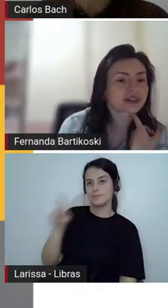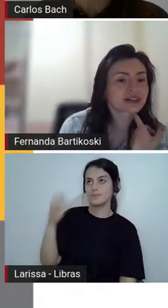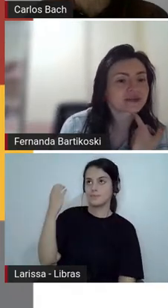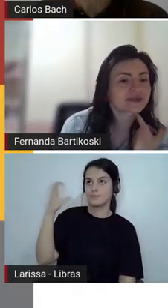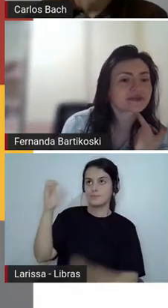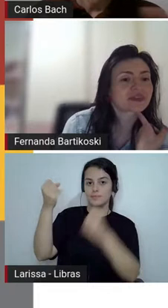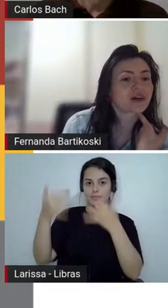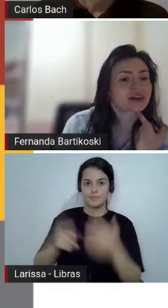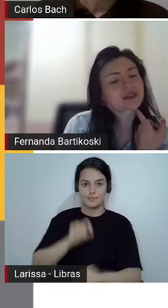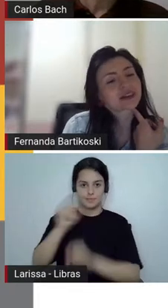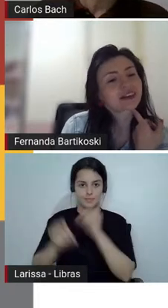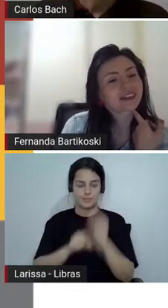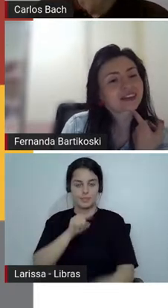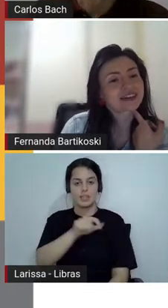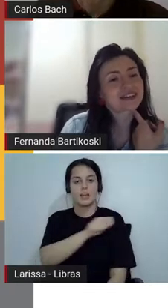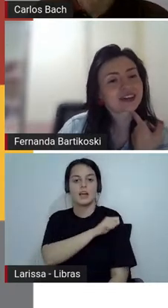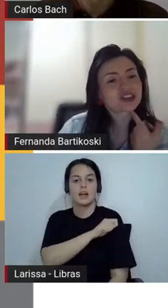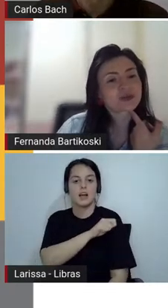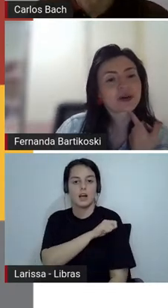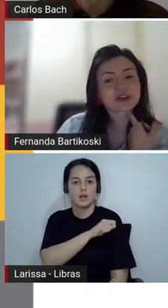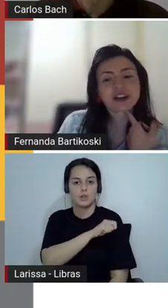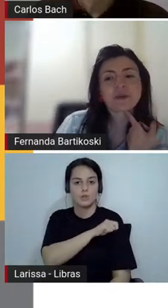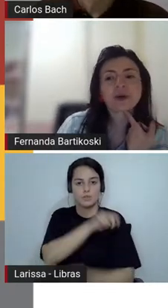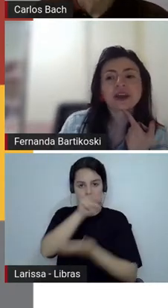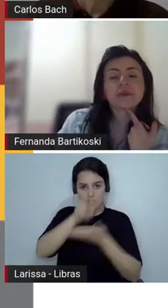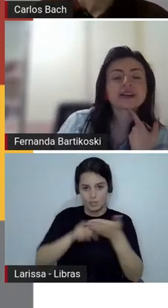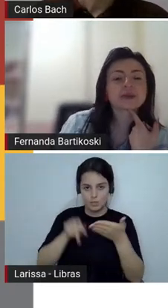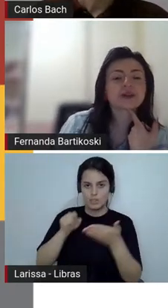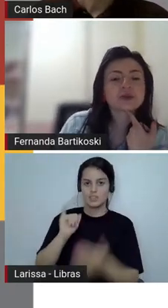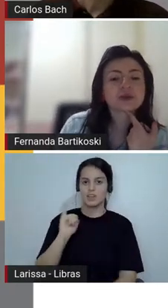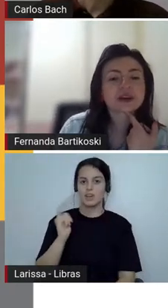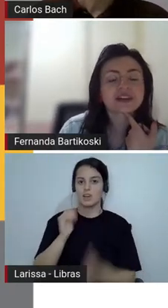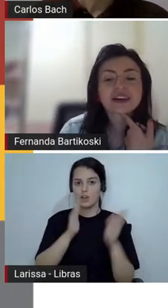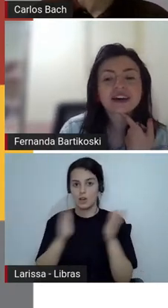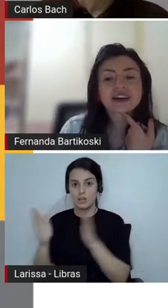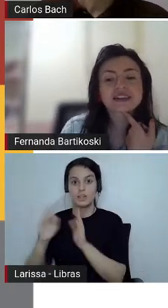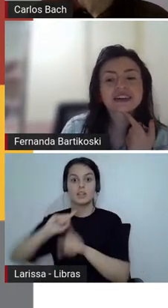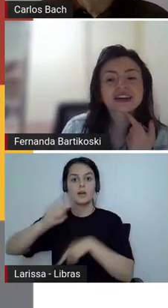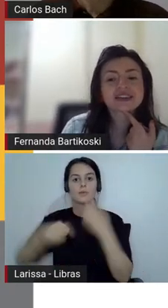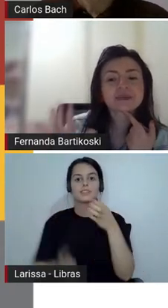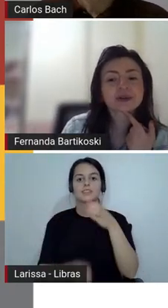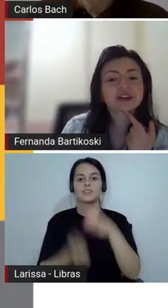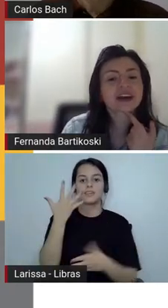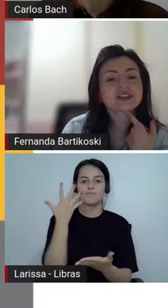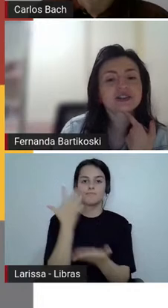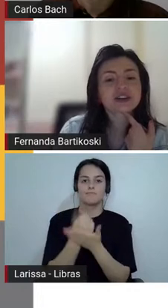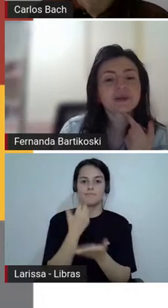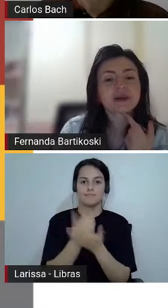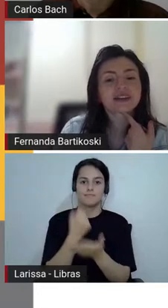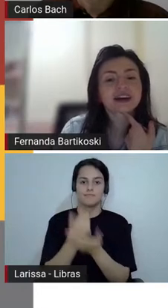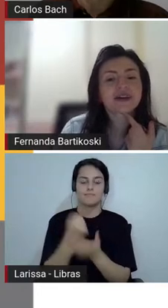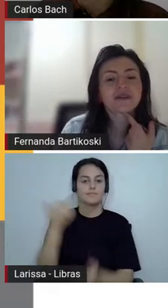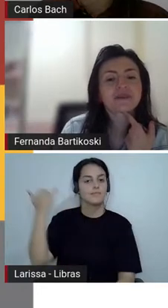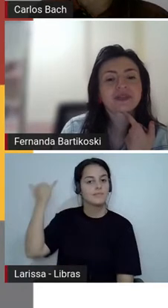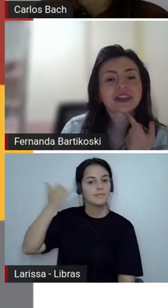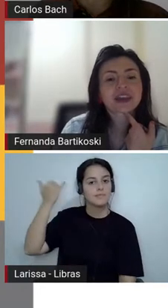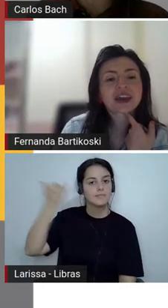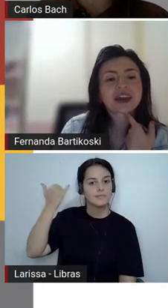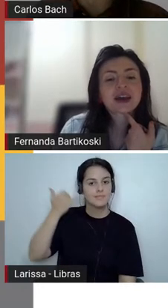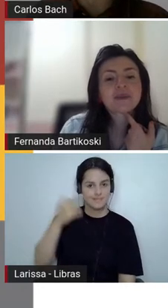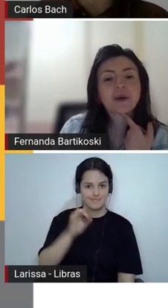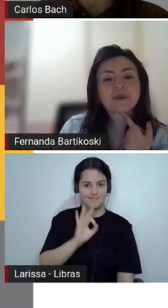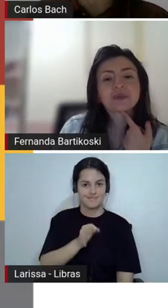crônicas. Olha só que interessante. Pode falar um pouquinho mais para nós sobre esse podcast que eu achei bem legal.